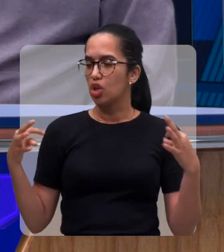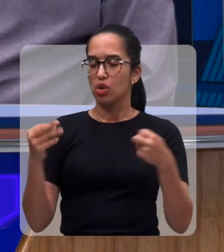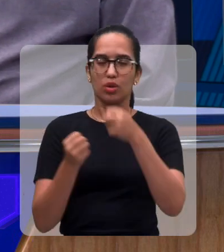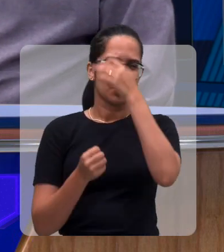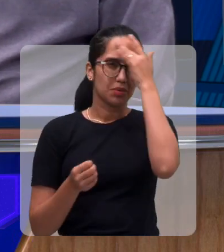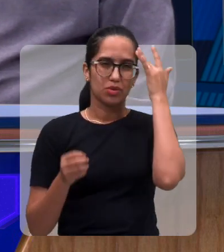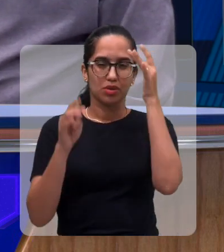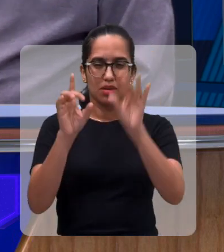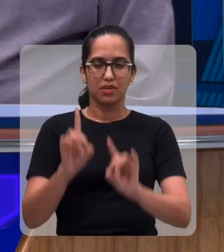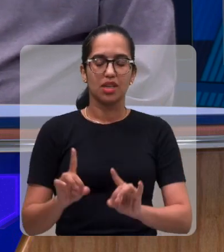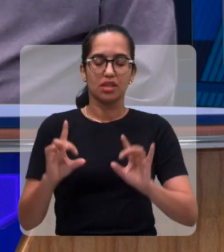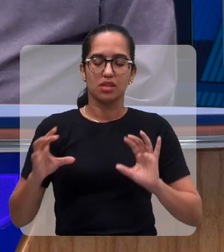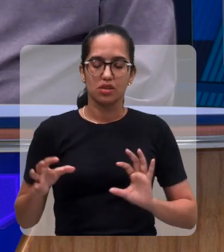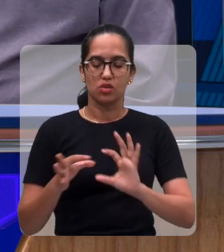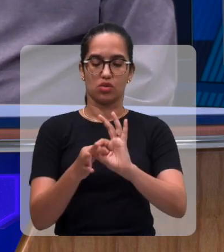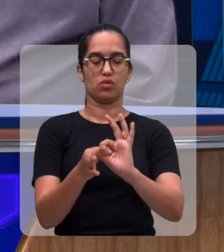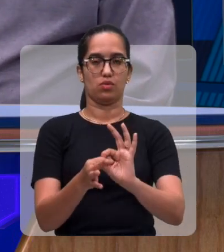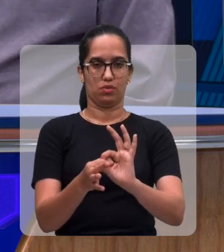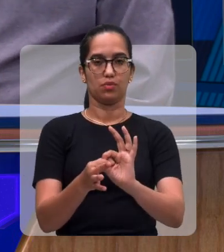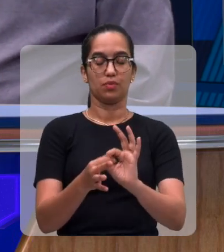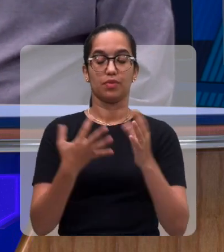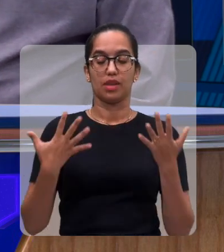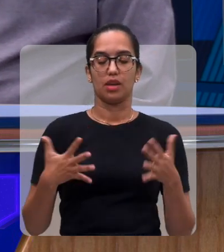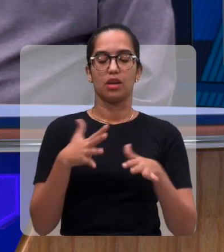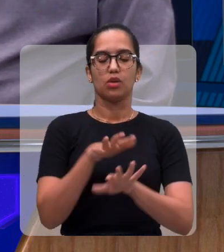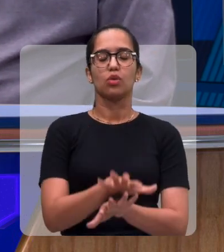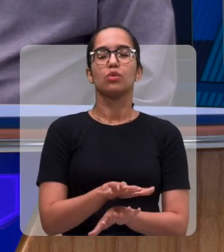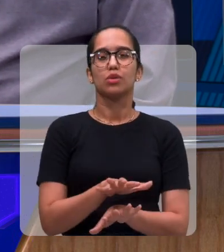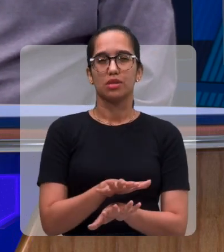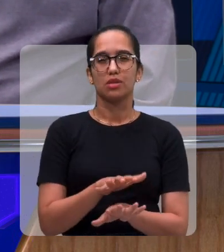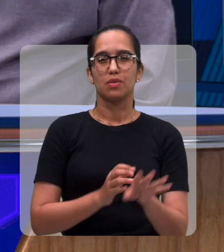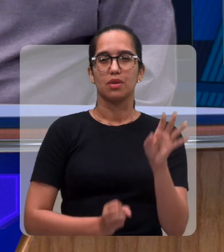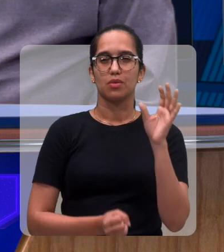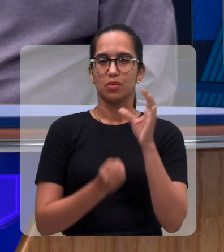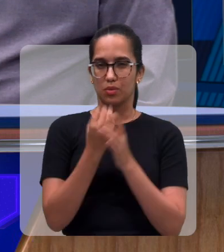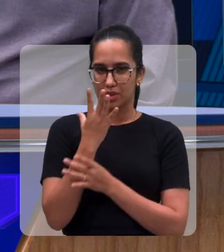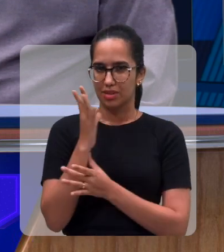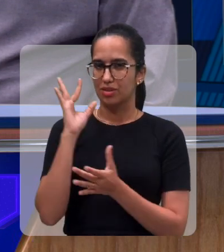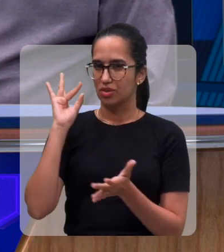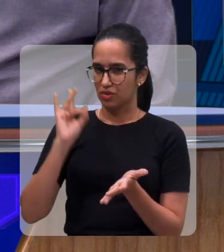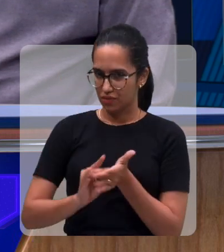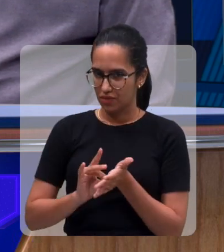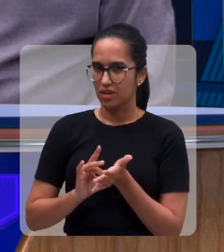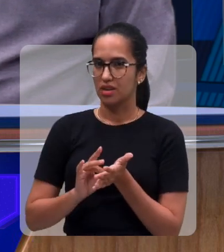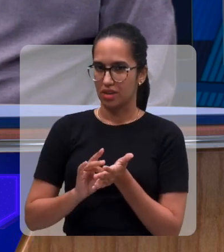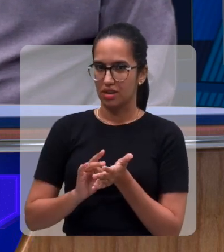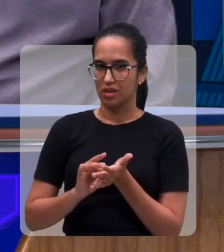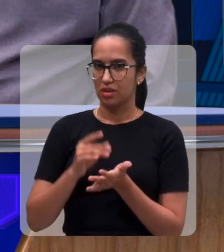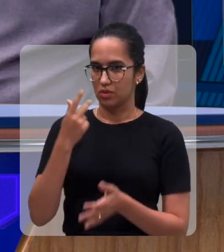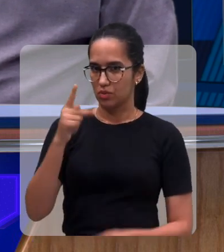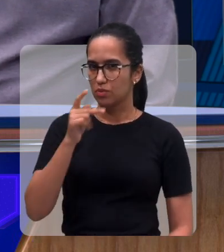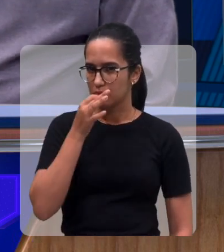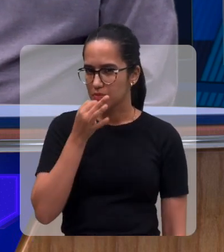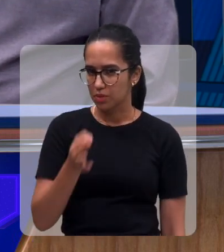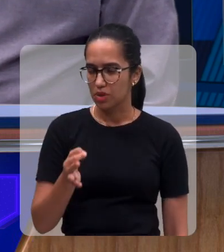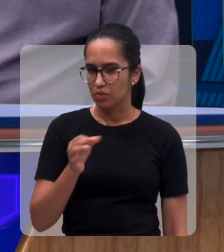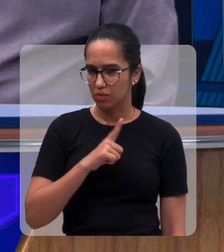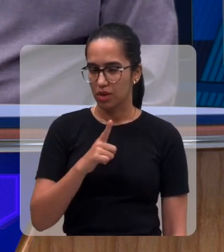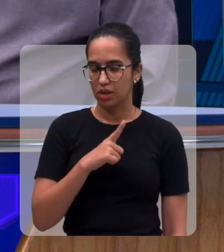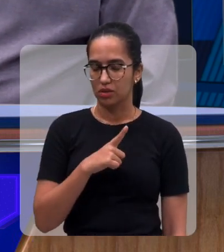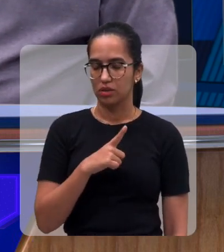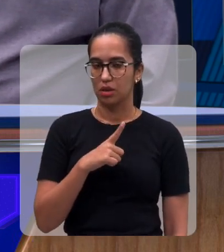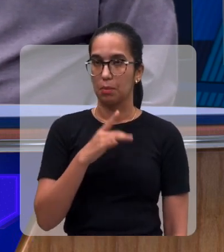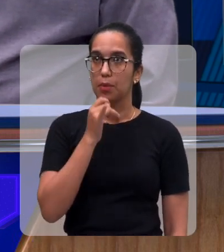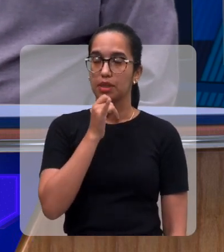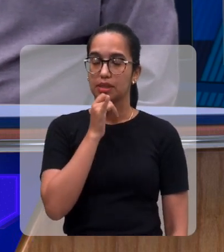com deficiência. Essa inclusão ela tem acontecido de fato e de direito na sua opinião do que de